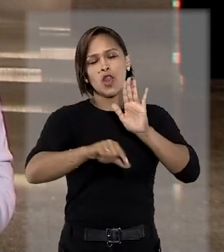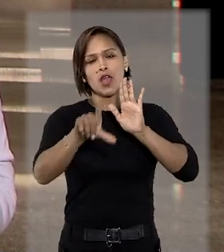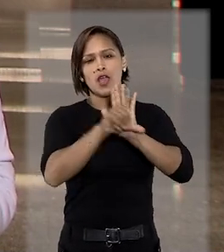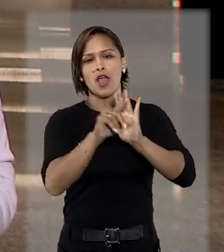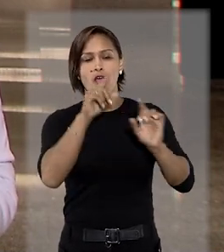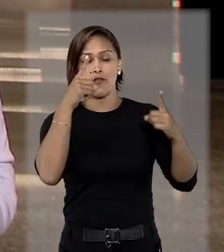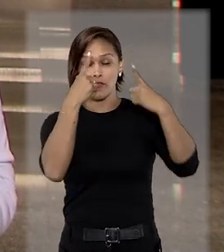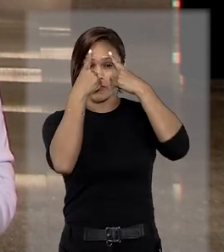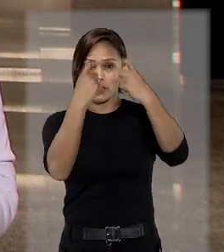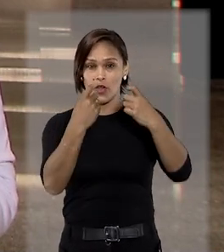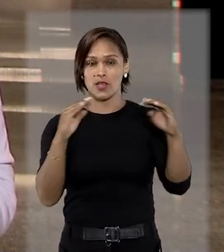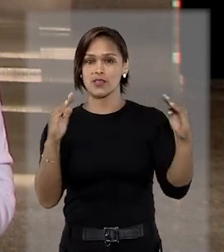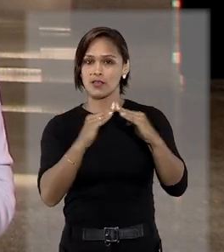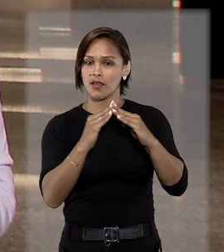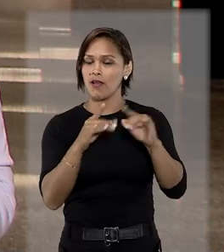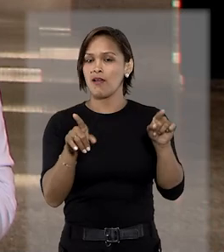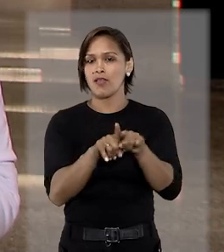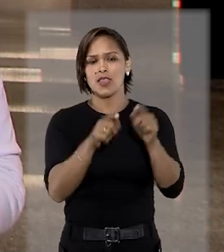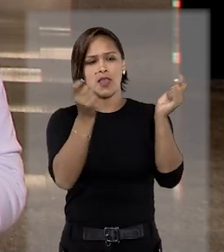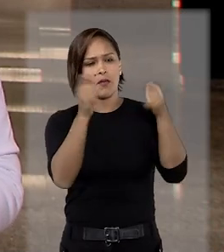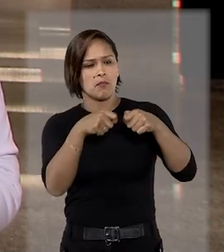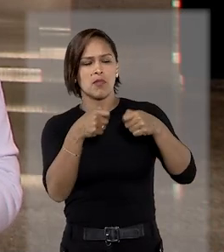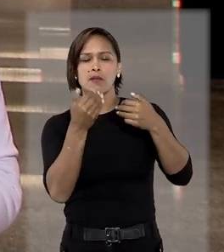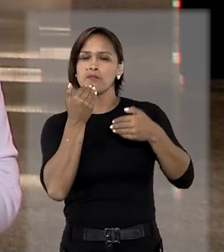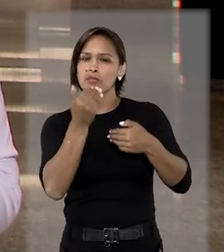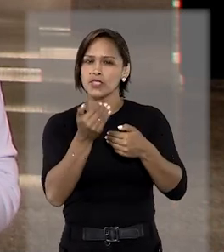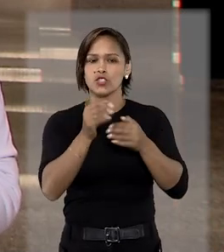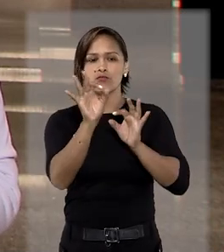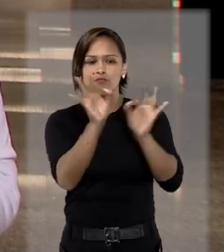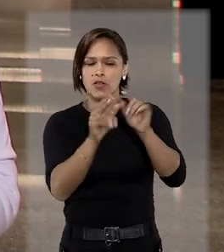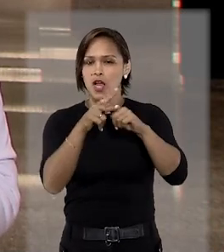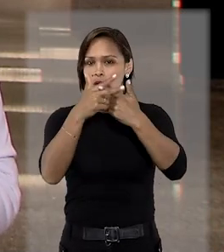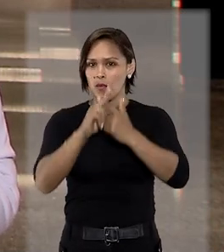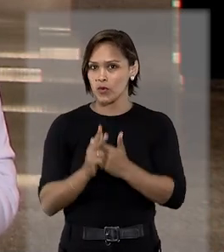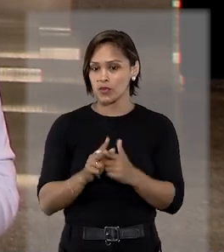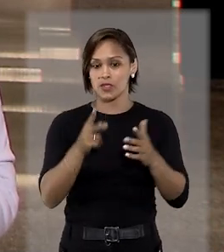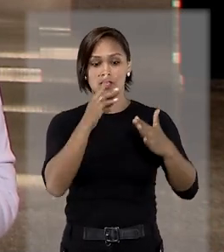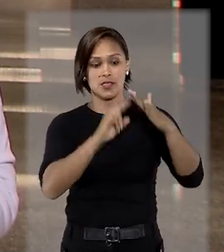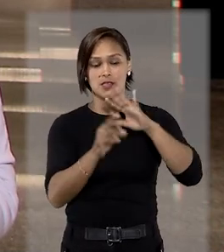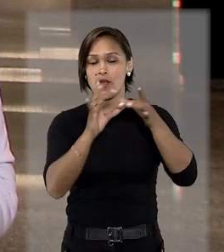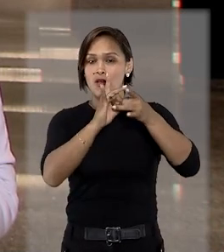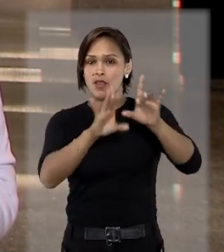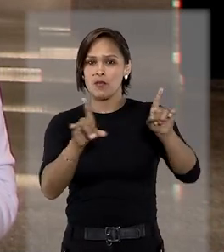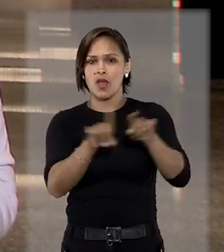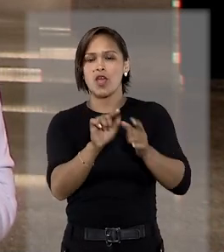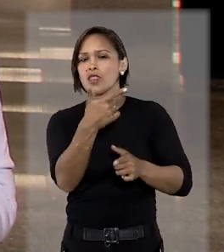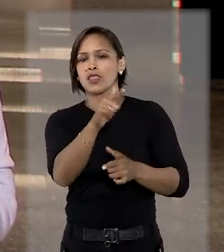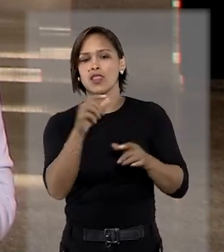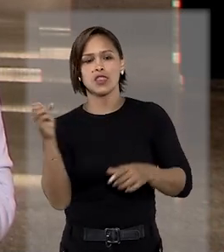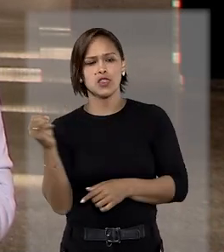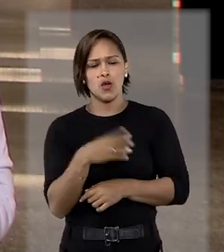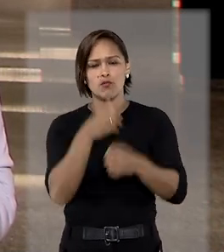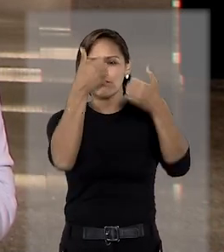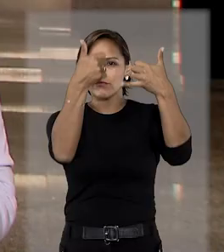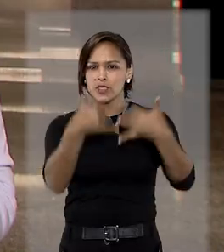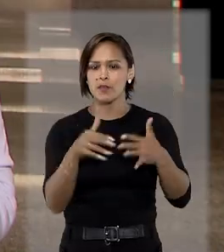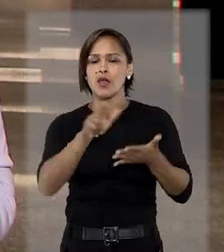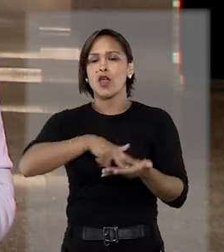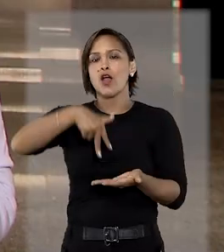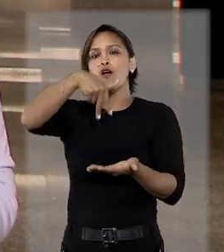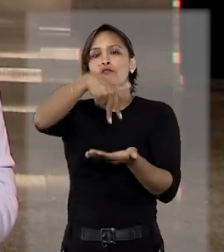violação do domicílio. Também pediu a manutenção do acusado em liberdade, alegando que não há fato novo que fundamente o